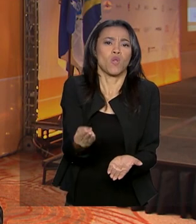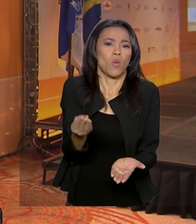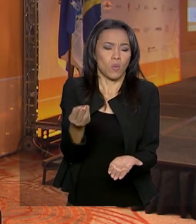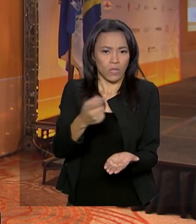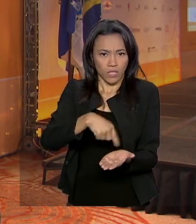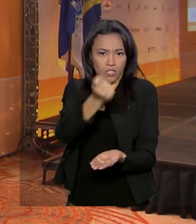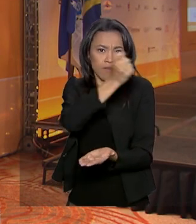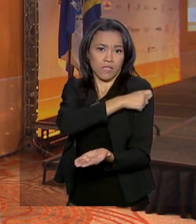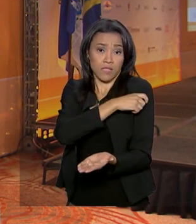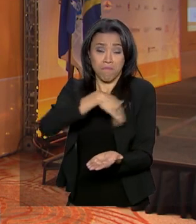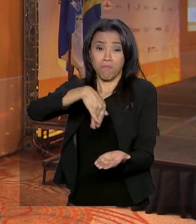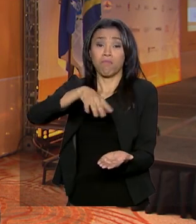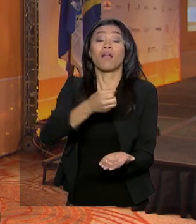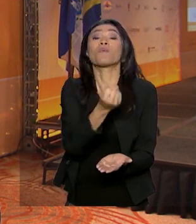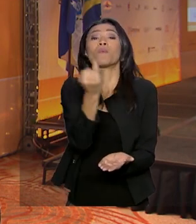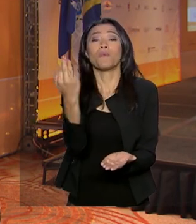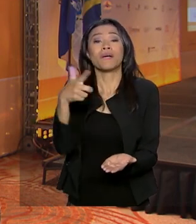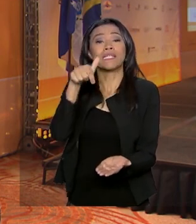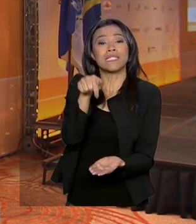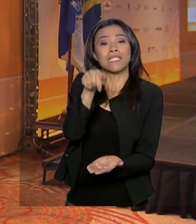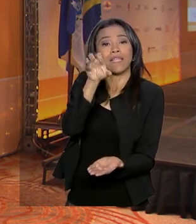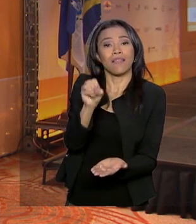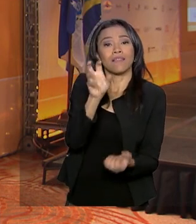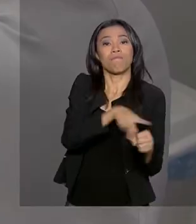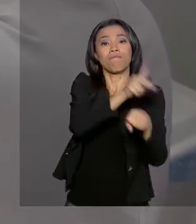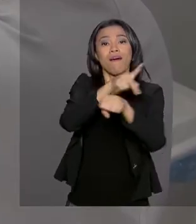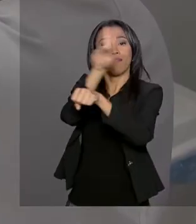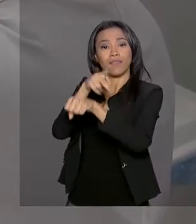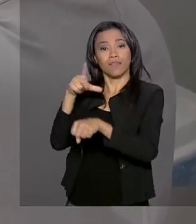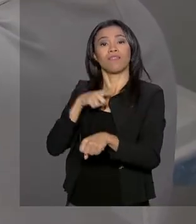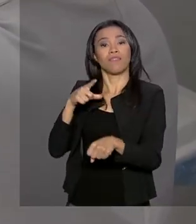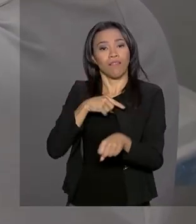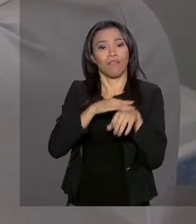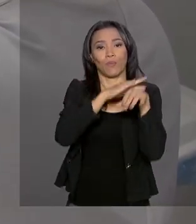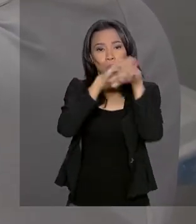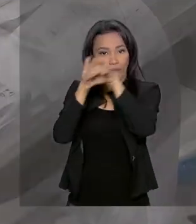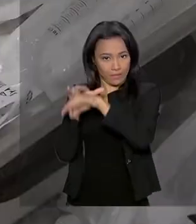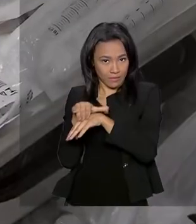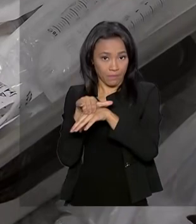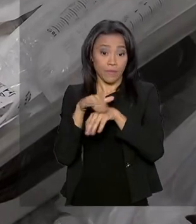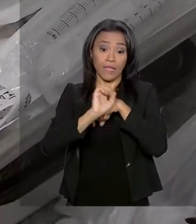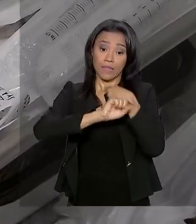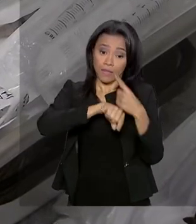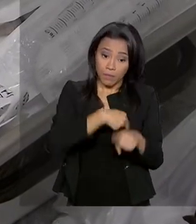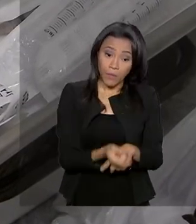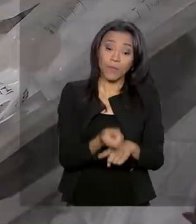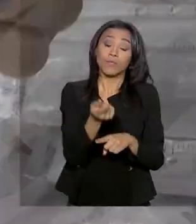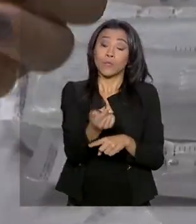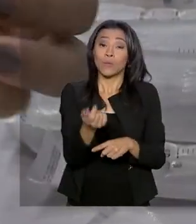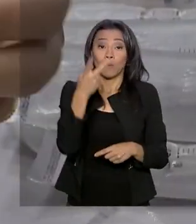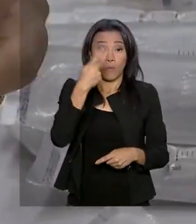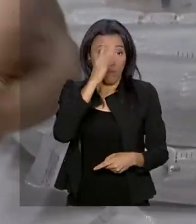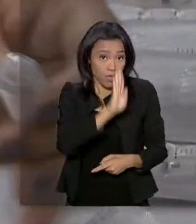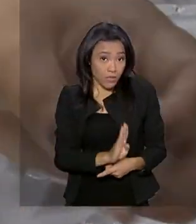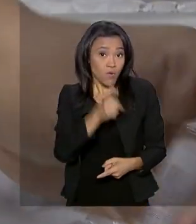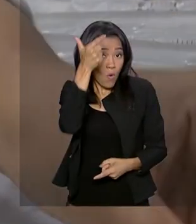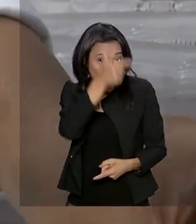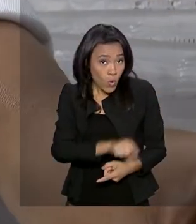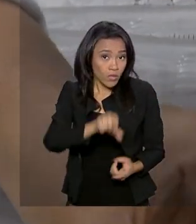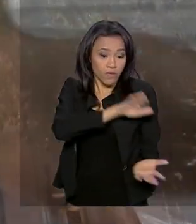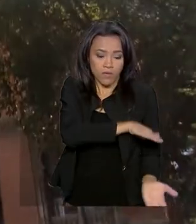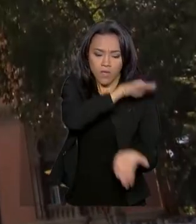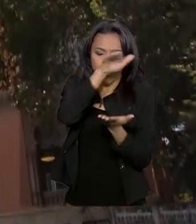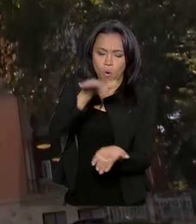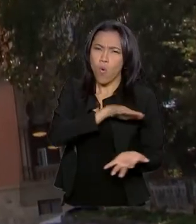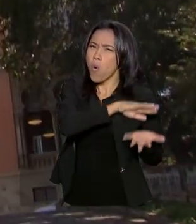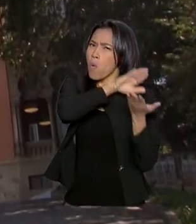para mais de 70 países que lidam com a doença. E depois de dois anos, o país vai voltar a abastecer o mercado internacional. Até